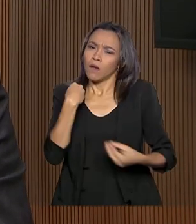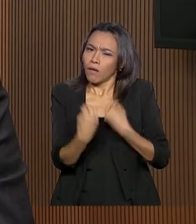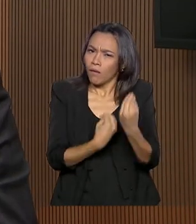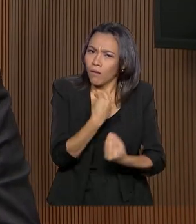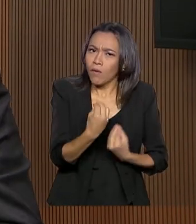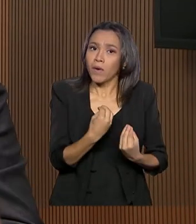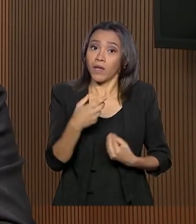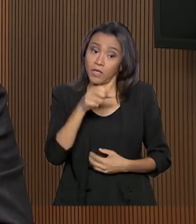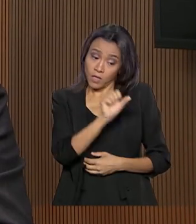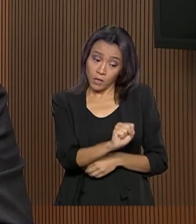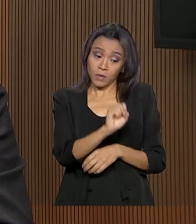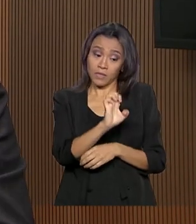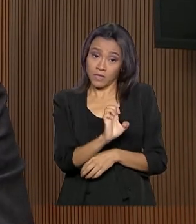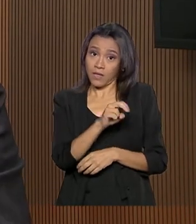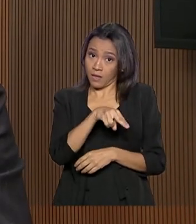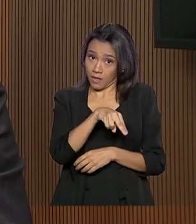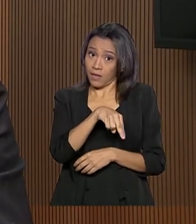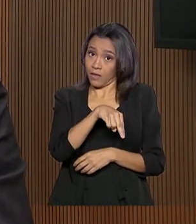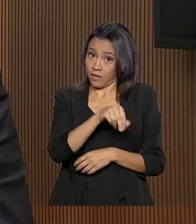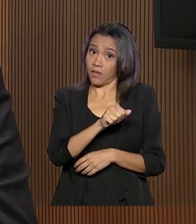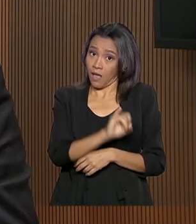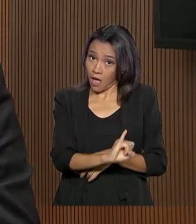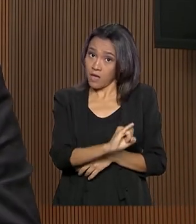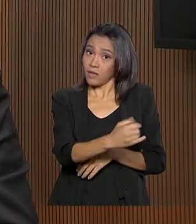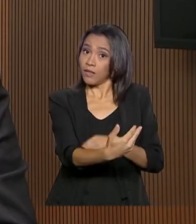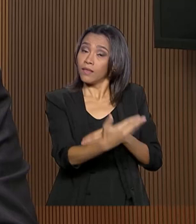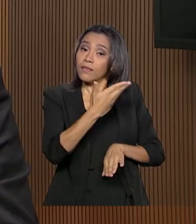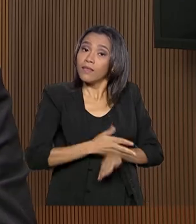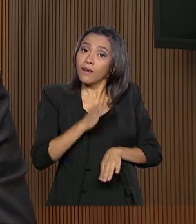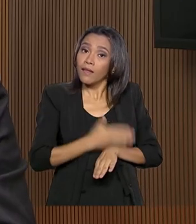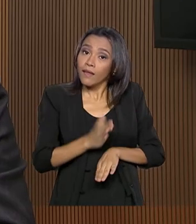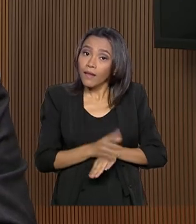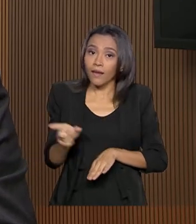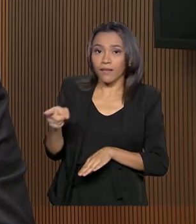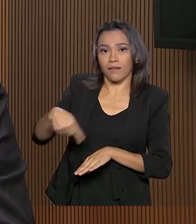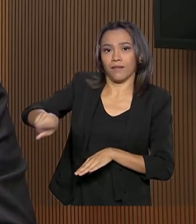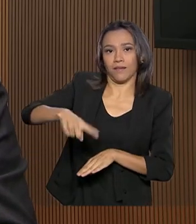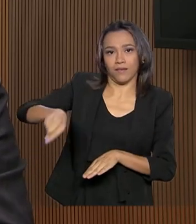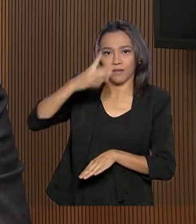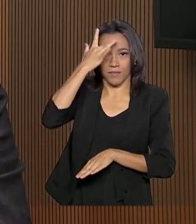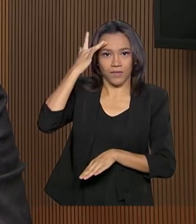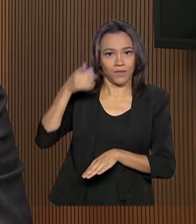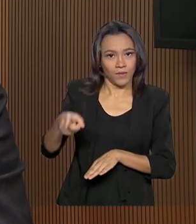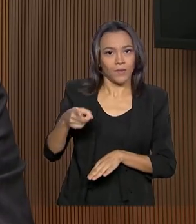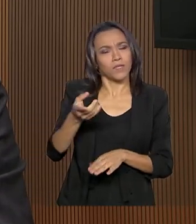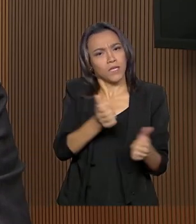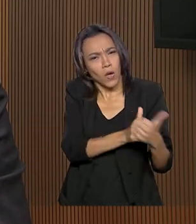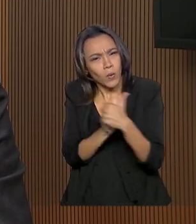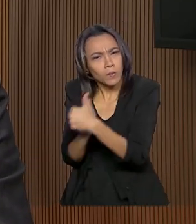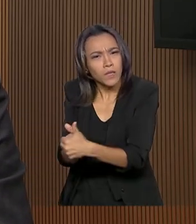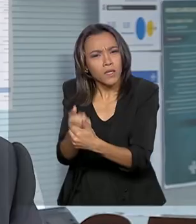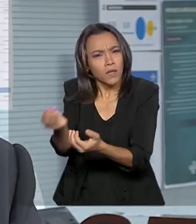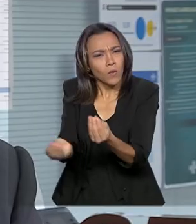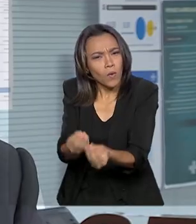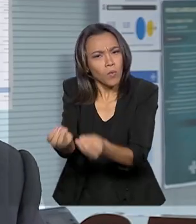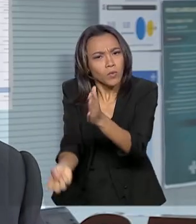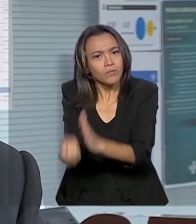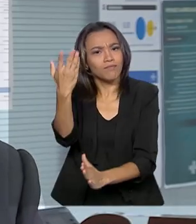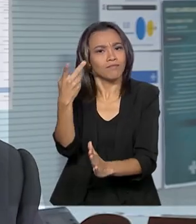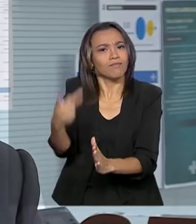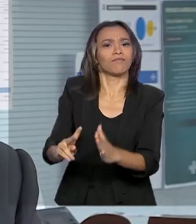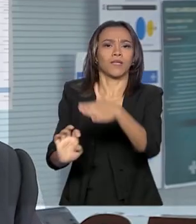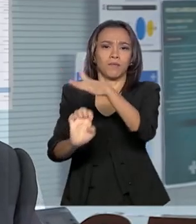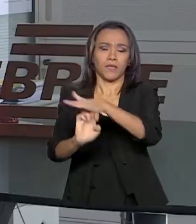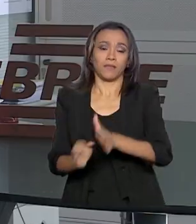E o Senai faz a capacitação e também acompanha um estágio de implementação na linha de produção. Para o